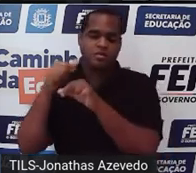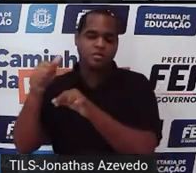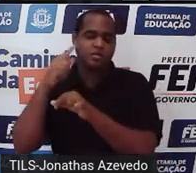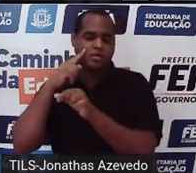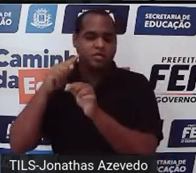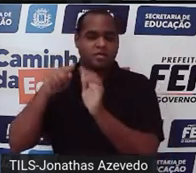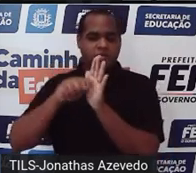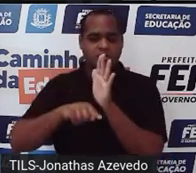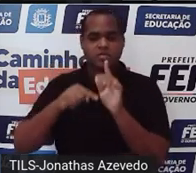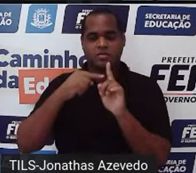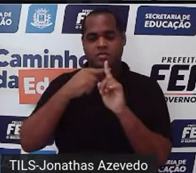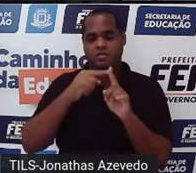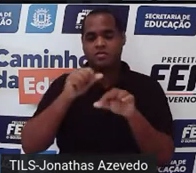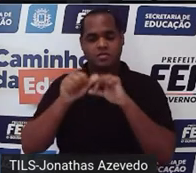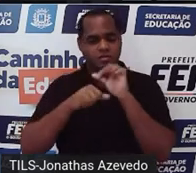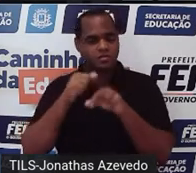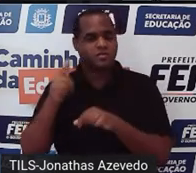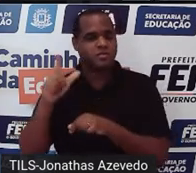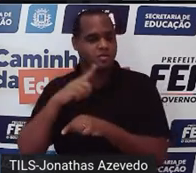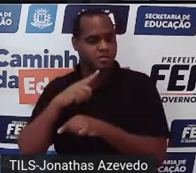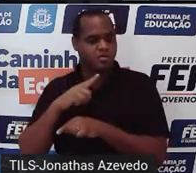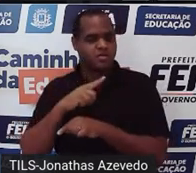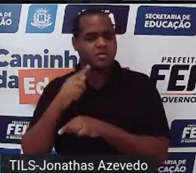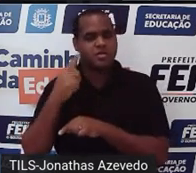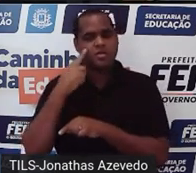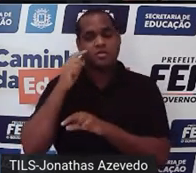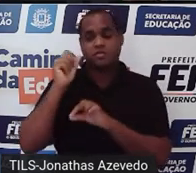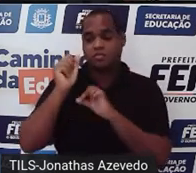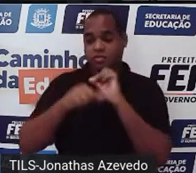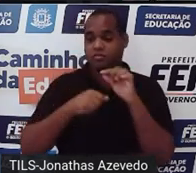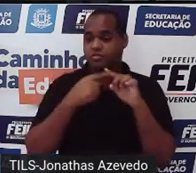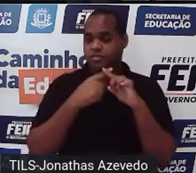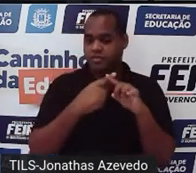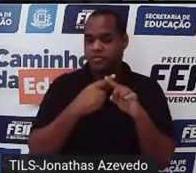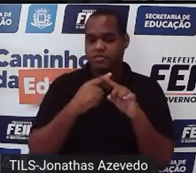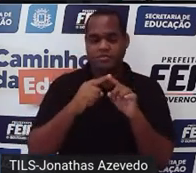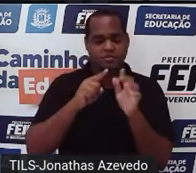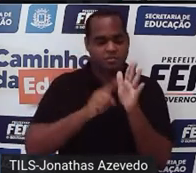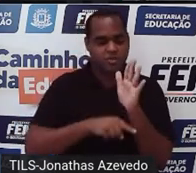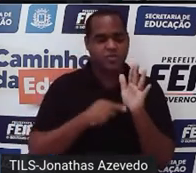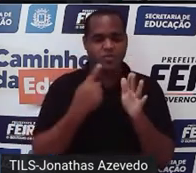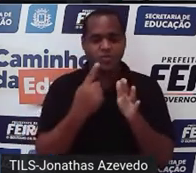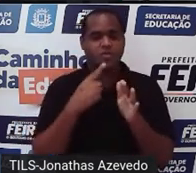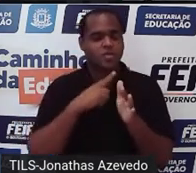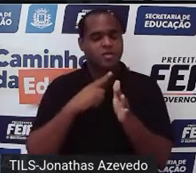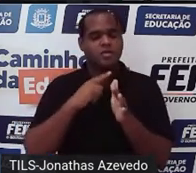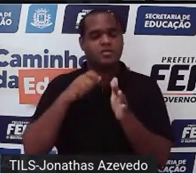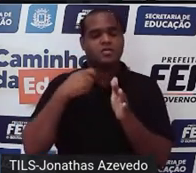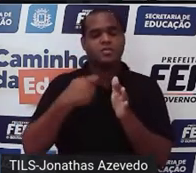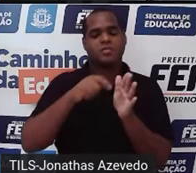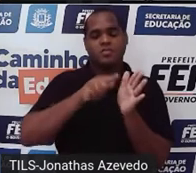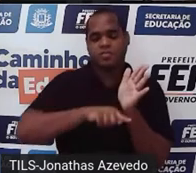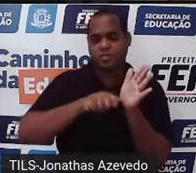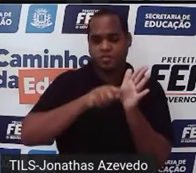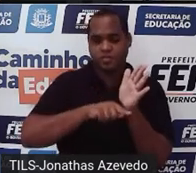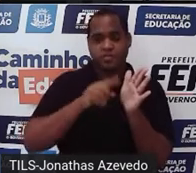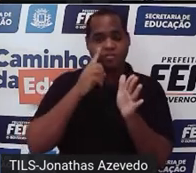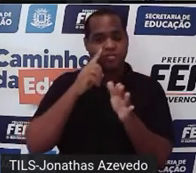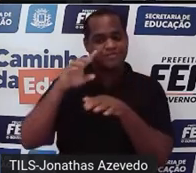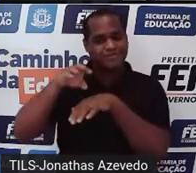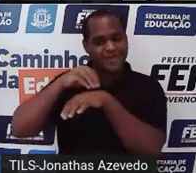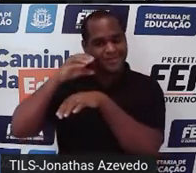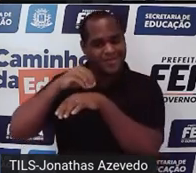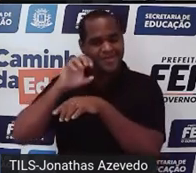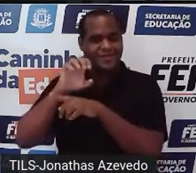Mas, ali, naquele caso, multiplicando por menos 1, vai ficar tudo negativo. Aí, eu pego a equação de